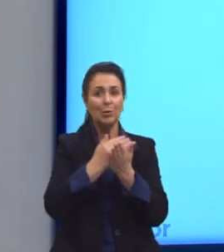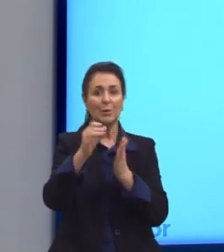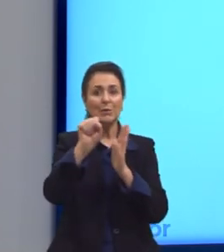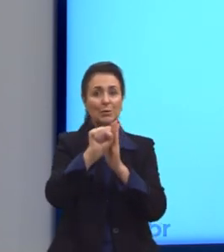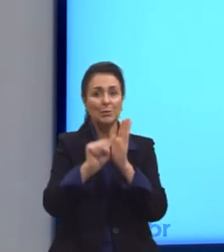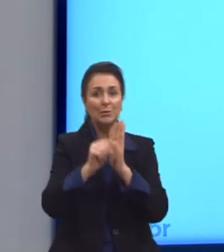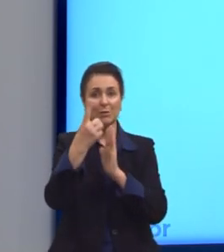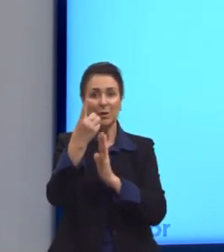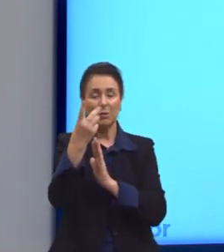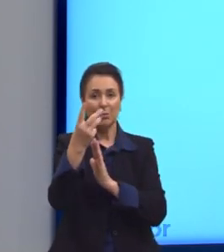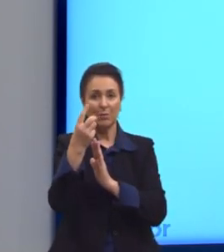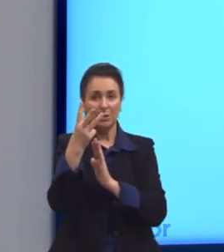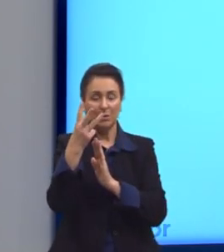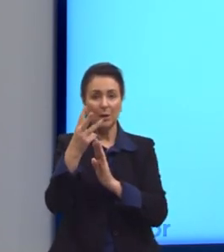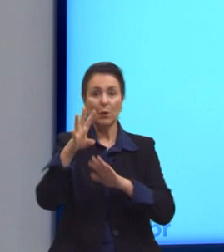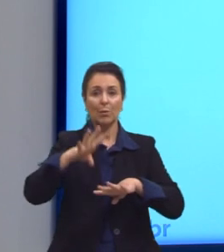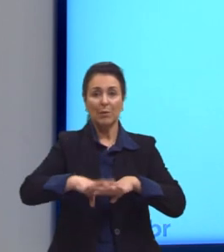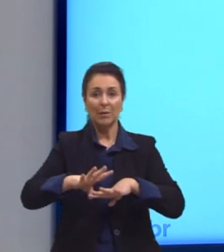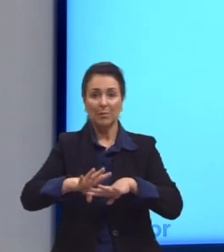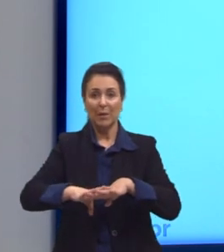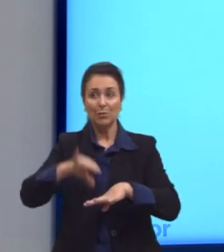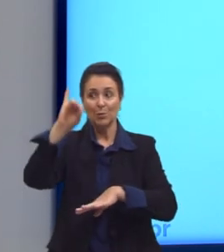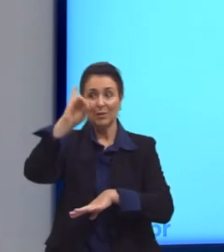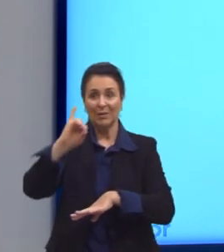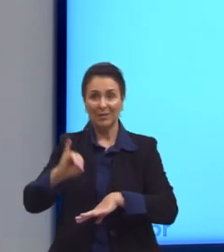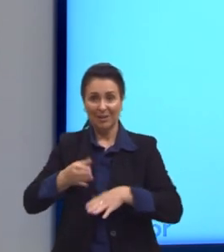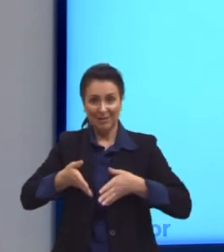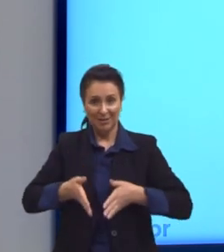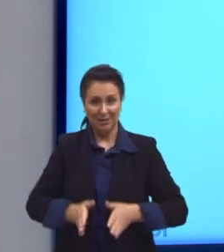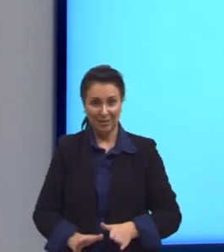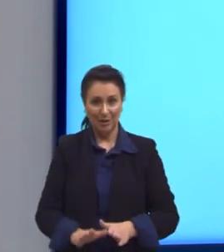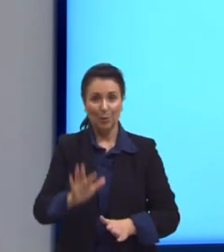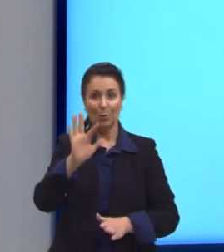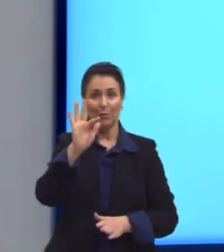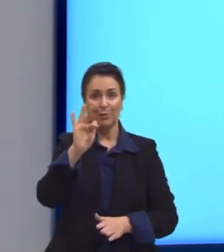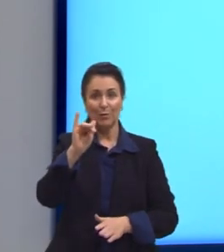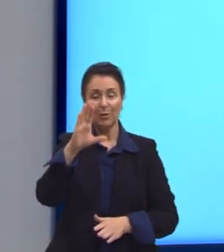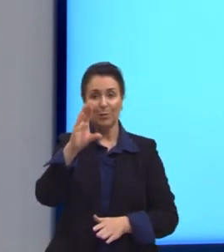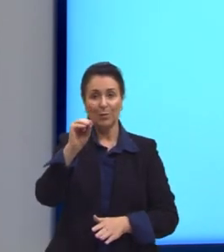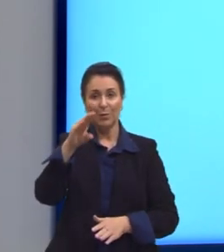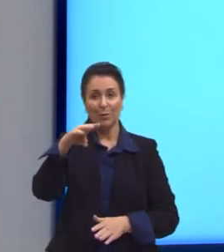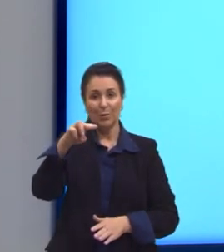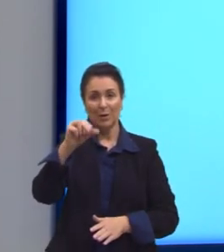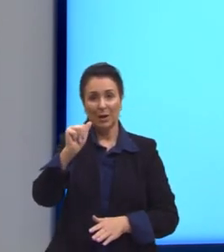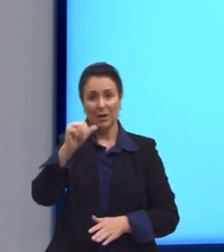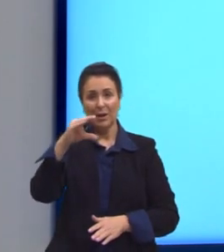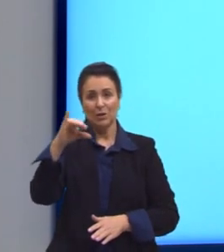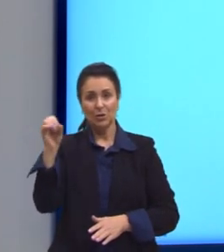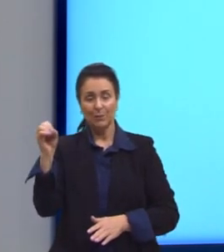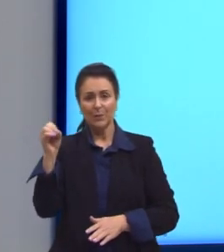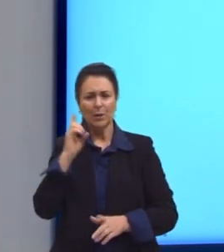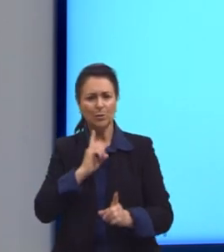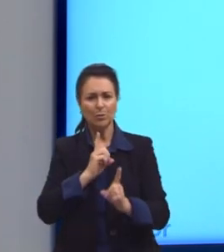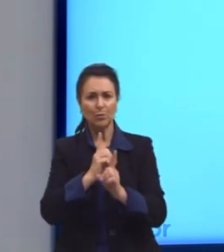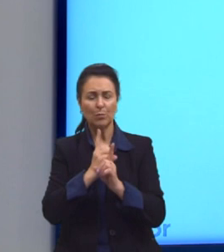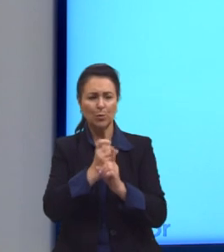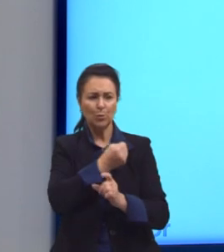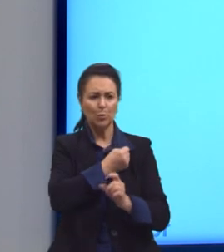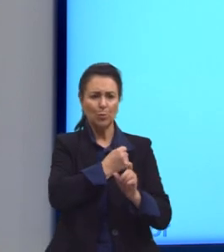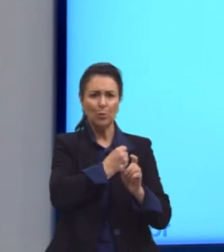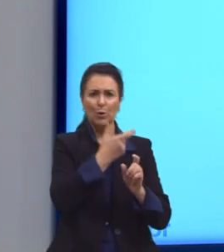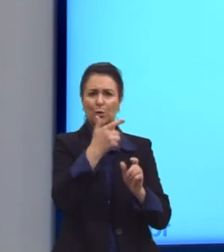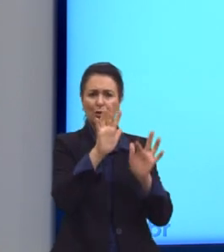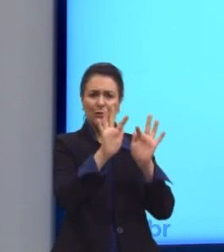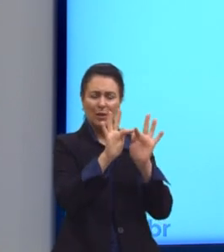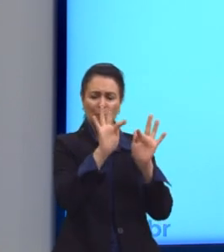italiano Leonardo Fibonacci descobriu uma sequência de números infinita, onde a divisão entre os termos